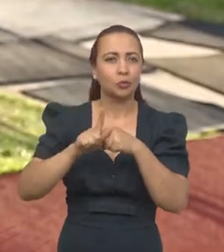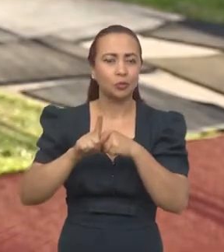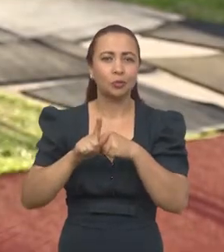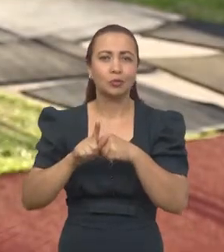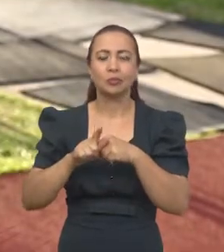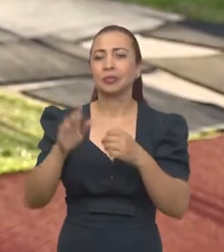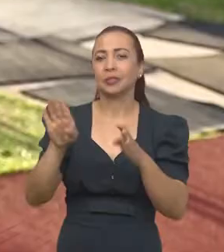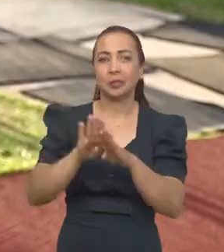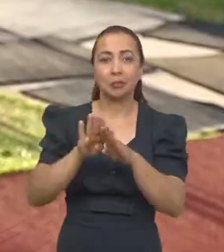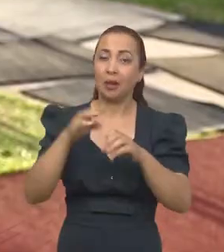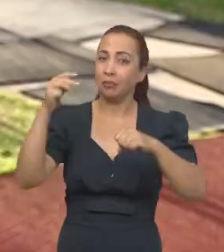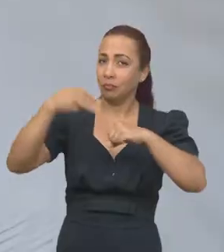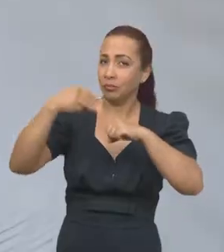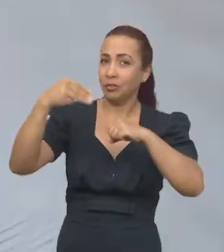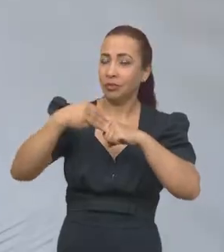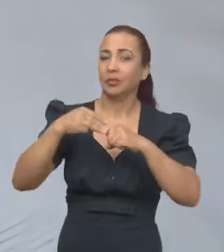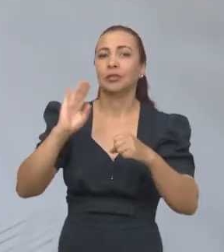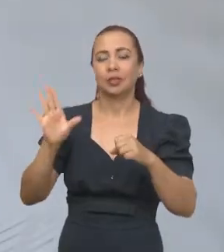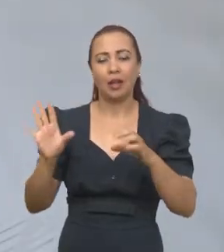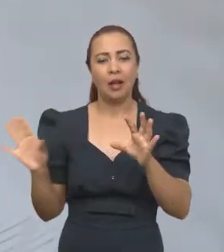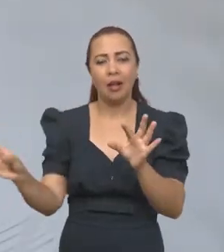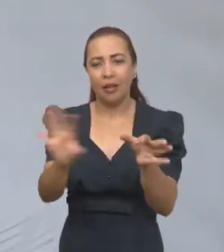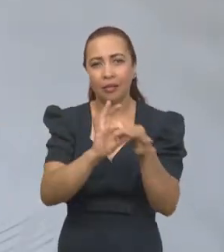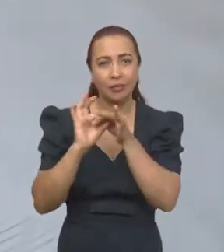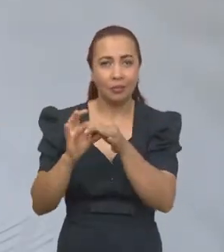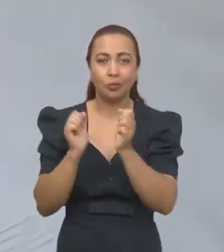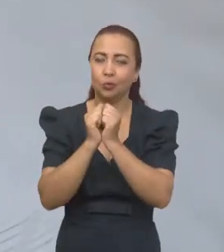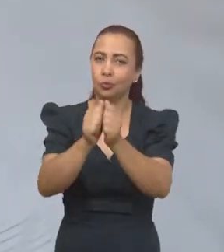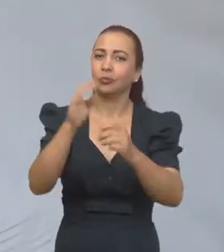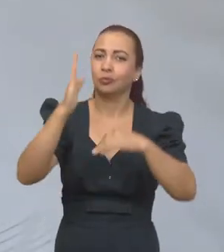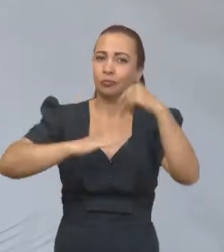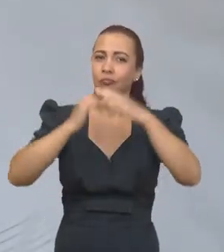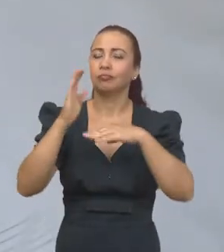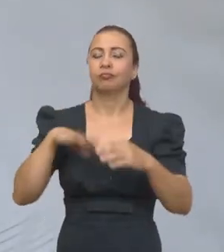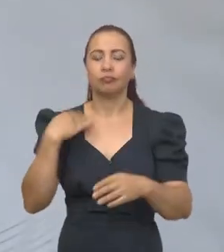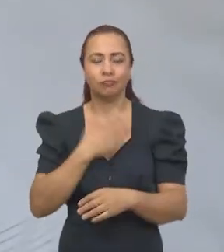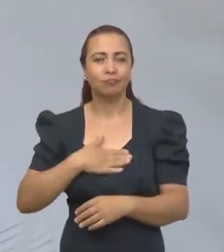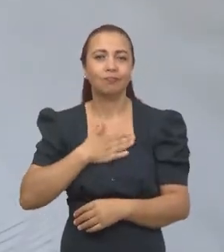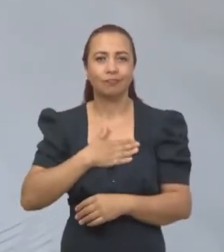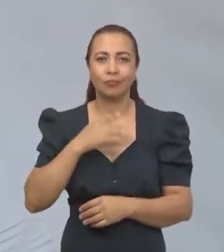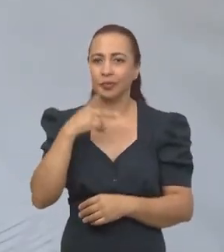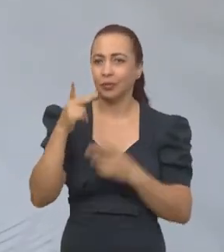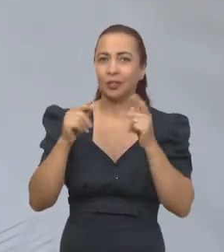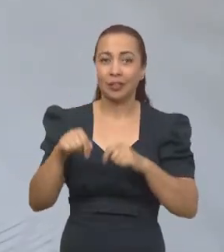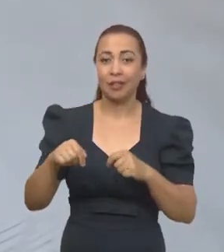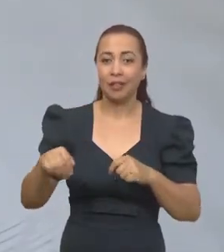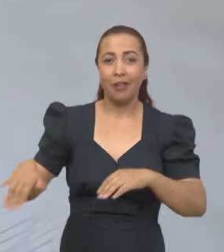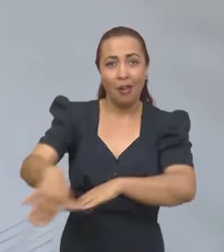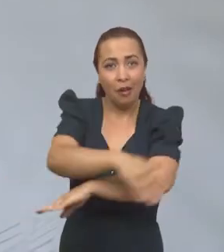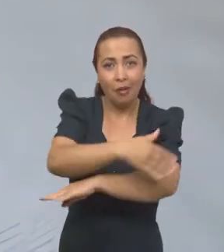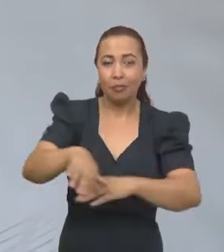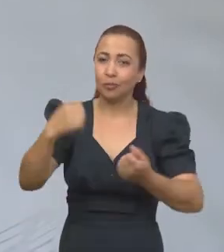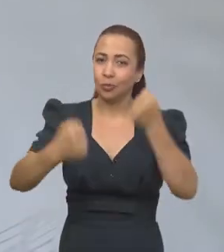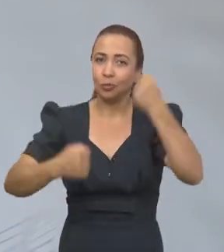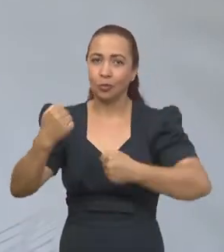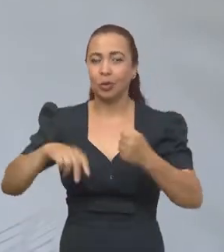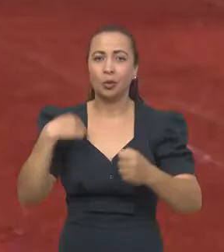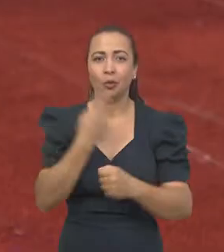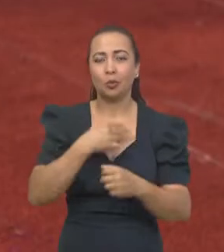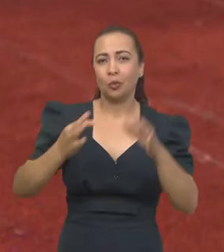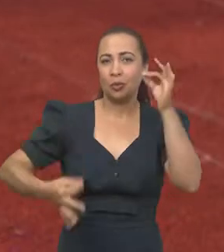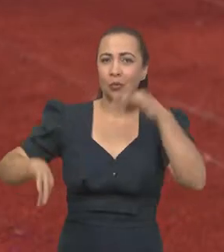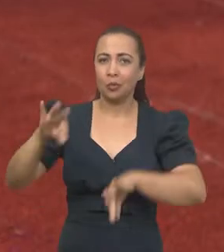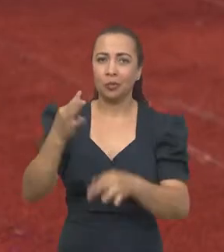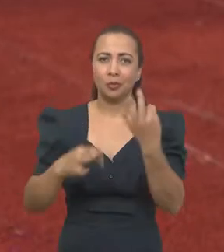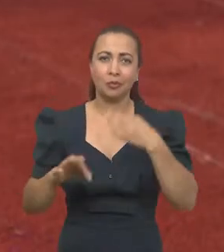mesmo o mestrado, a gente consegue aliar a teoria com a prática. A gente gosta de falar que aqui a pista de corrida é o nosso laboratório.